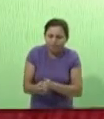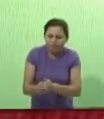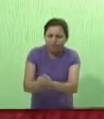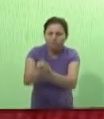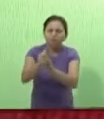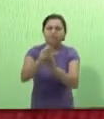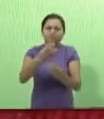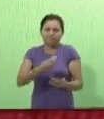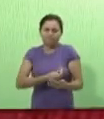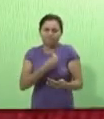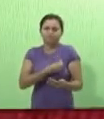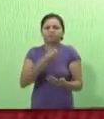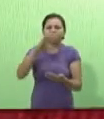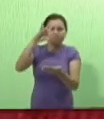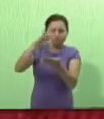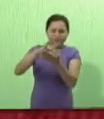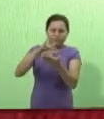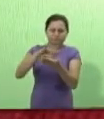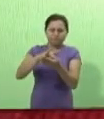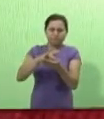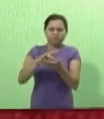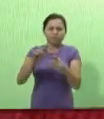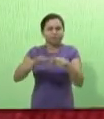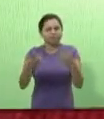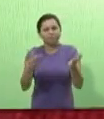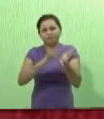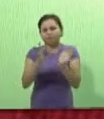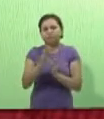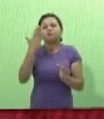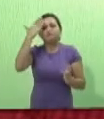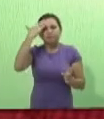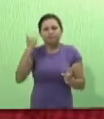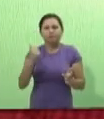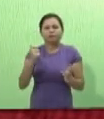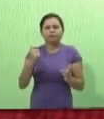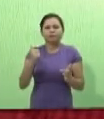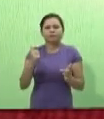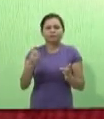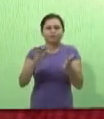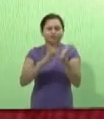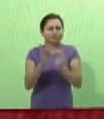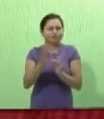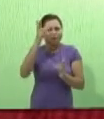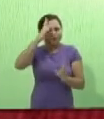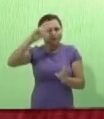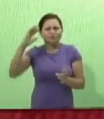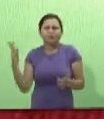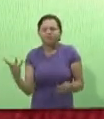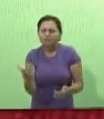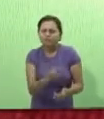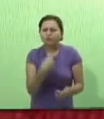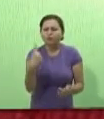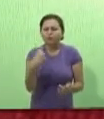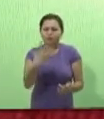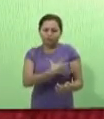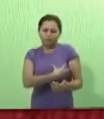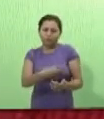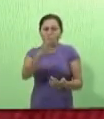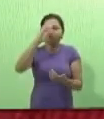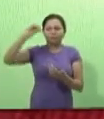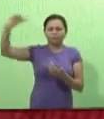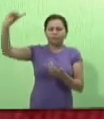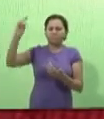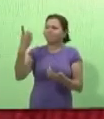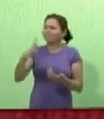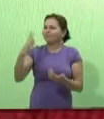Jesus, sabendo que Ele mesmo era o Senhor, era o Salvador, o único Filho de Deus, que não tinha pecado,